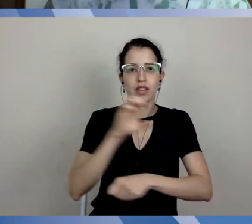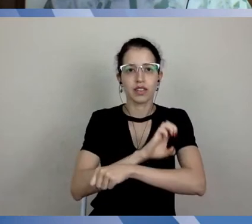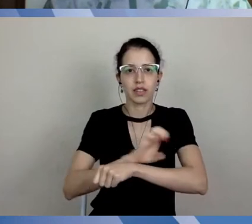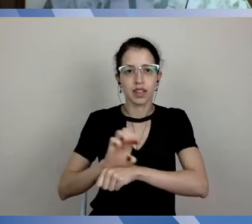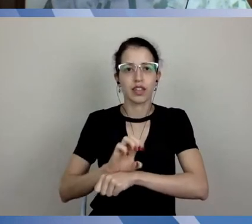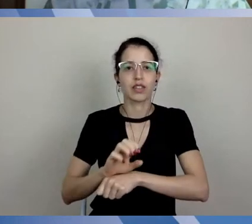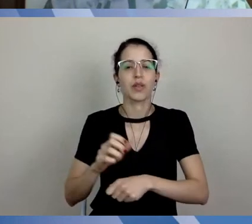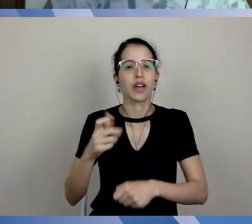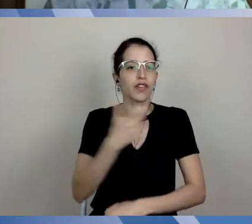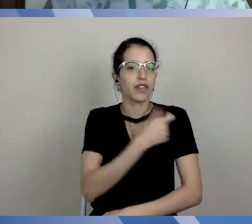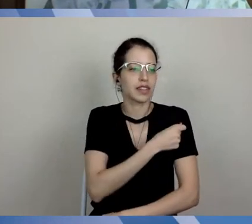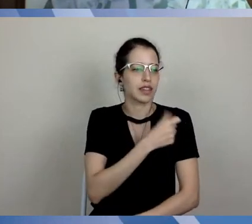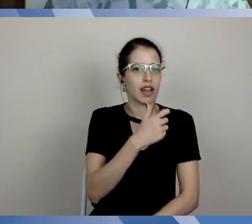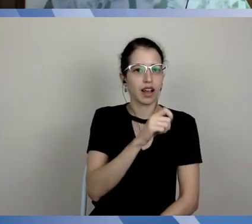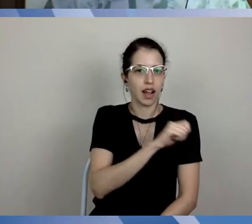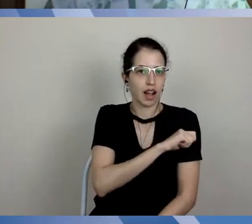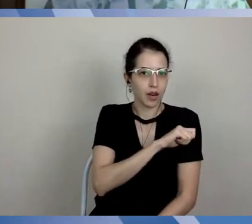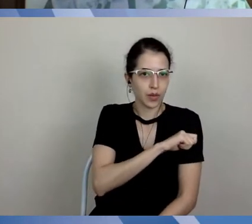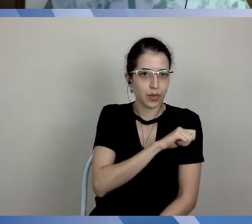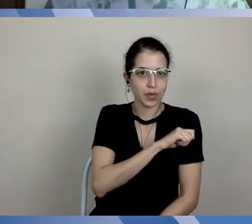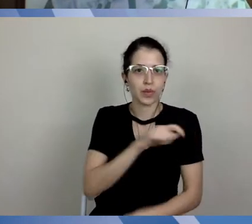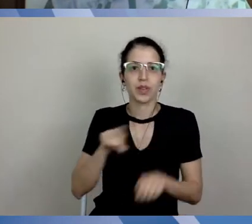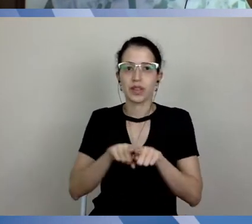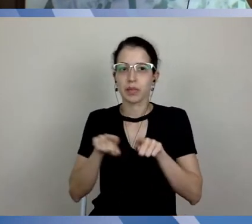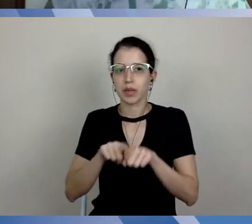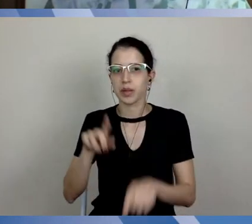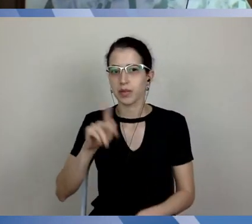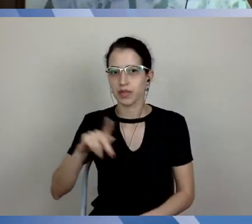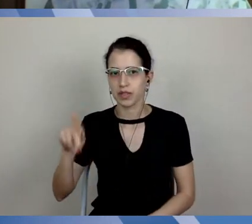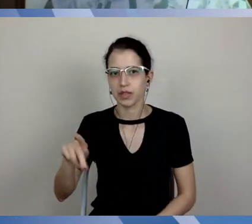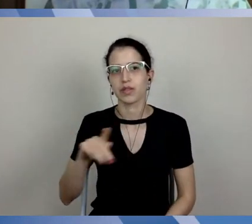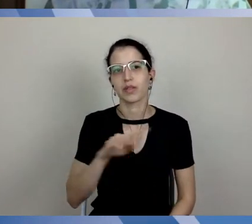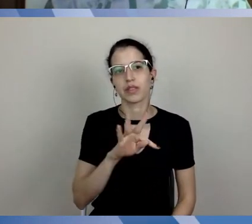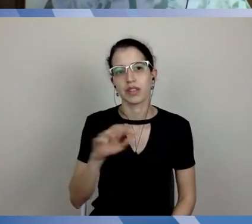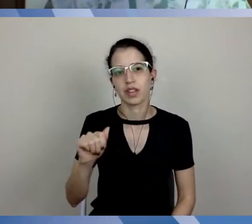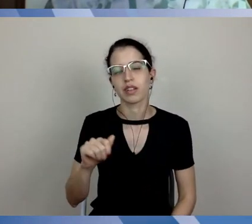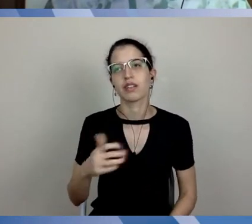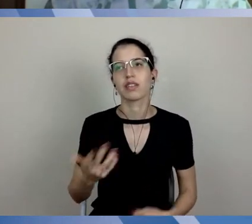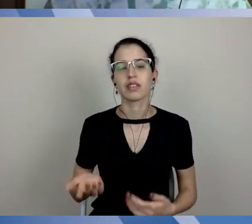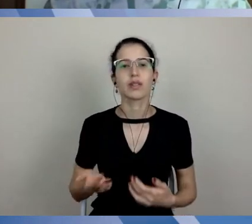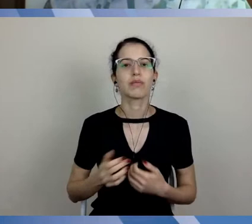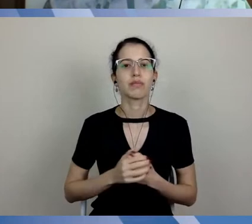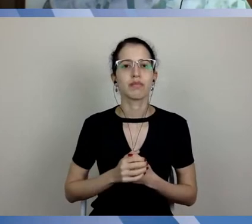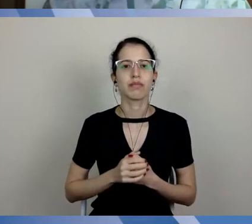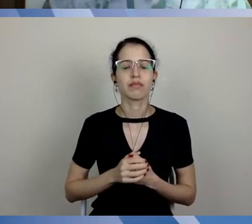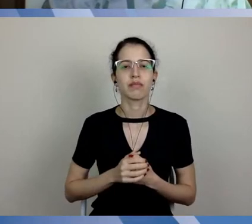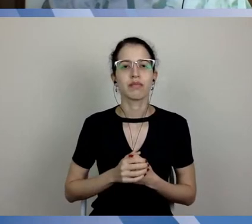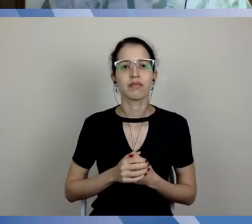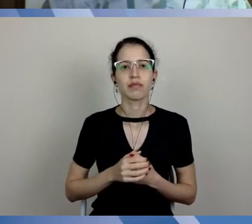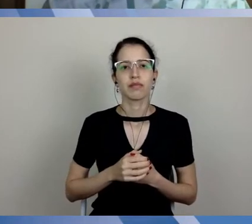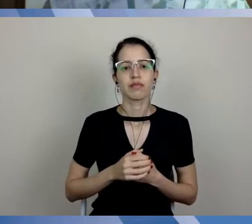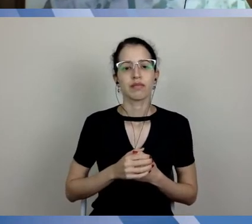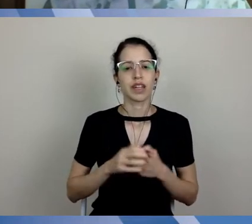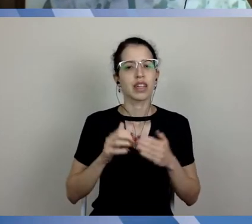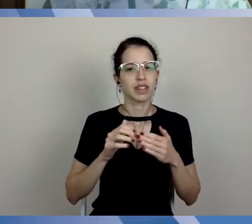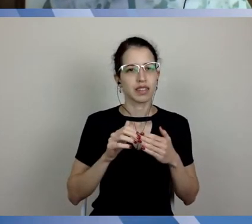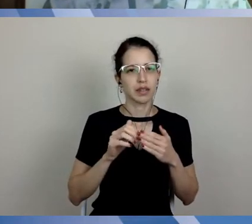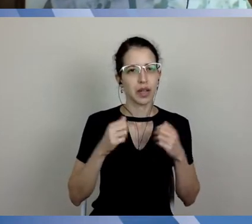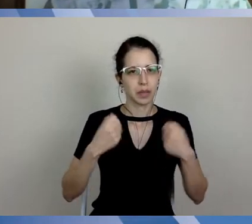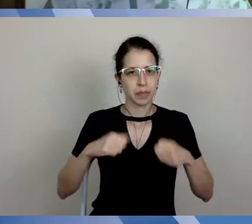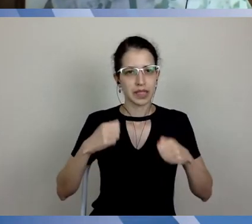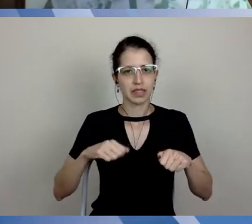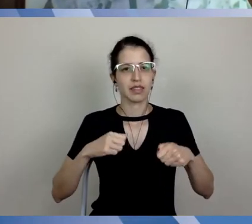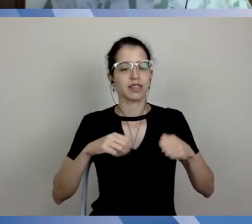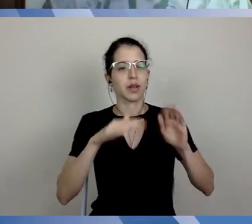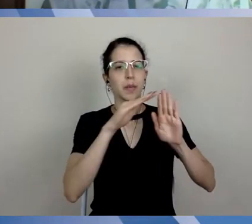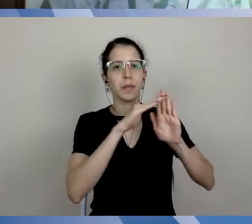estudantes, mas há perguntas já mais no longo prazo também, para a sua comunidade, o quanto a gente segue o Plano Nacional de Imunização,